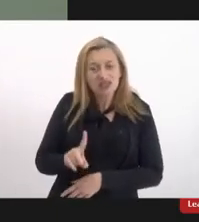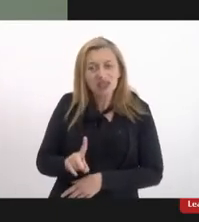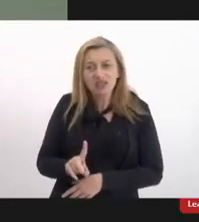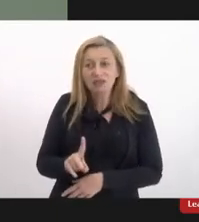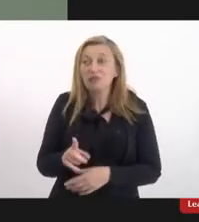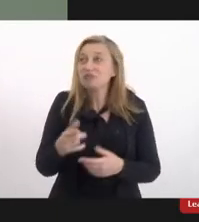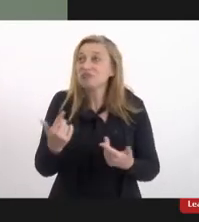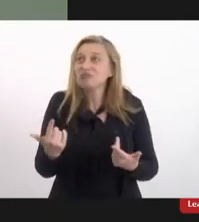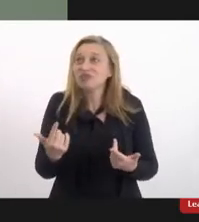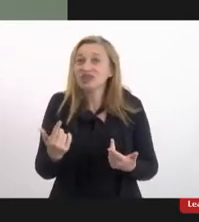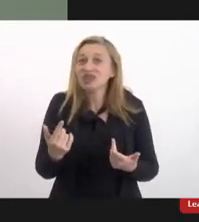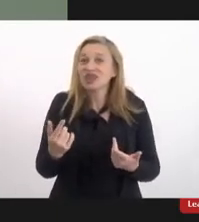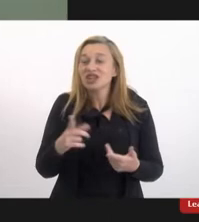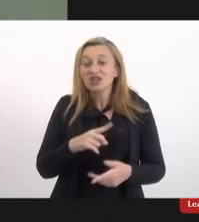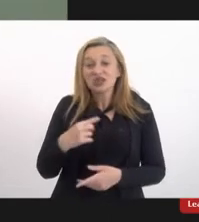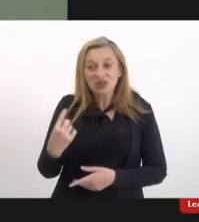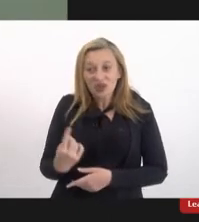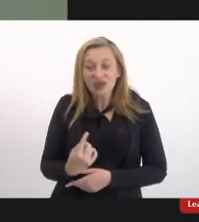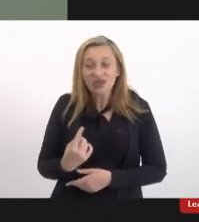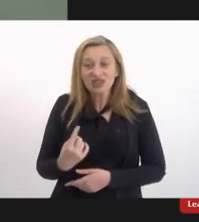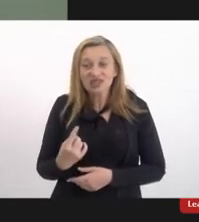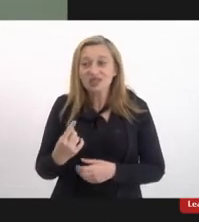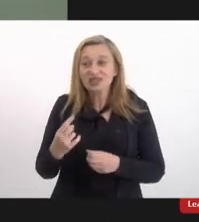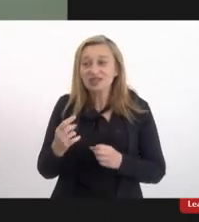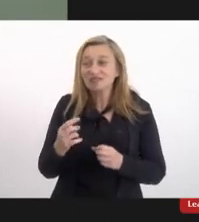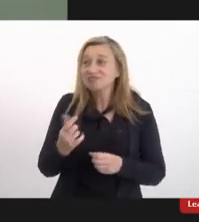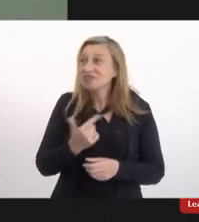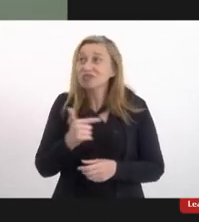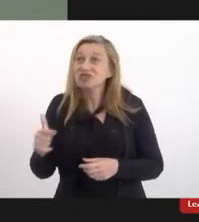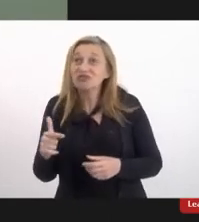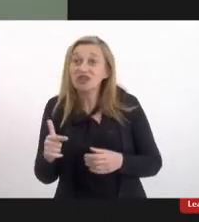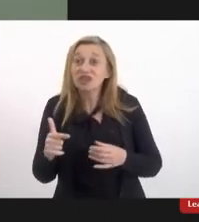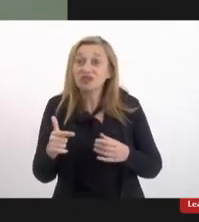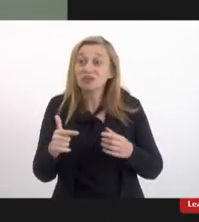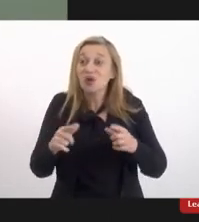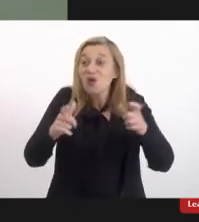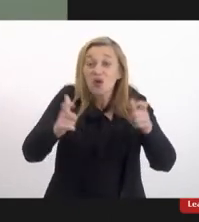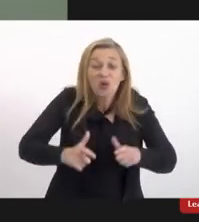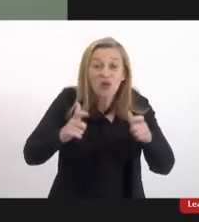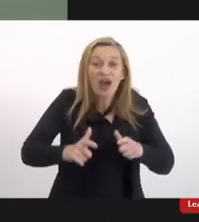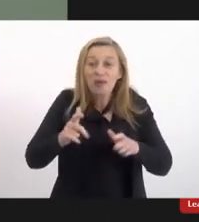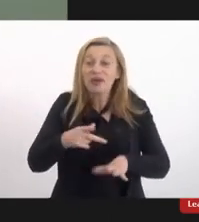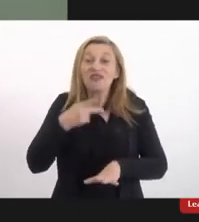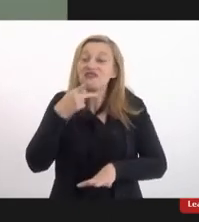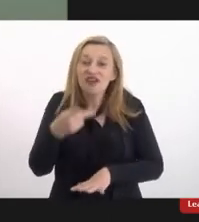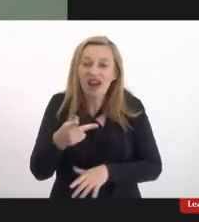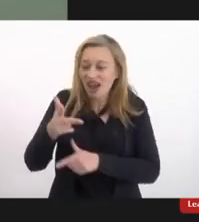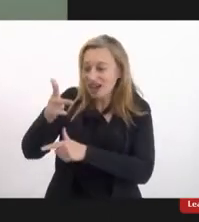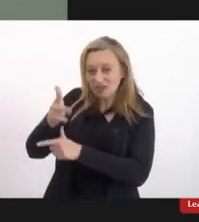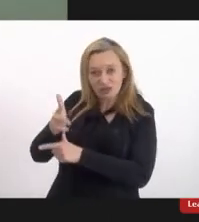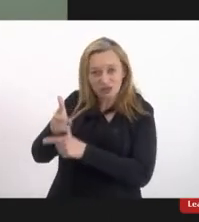pudemos ser protagonistas das nossas histórias nós não tivemos espaço nesse vídeo o CNJ nos apagou